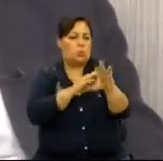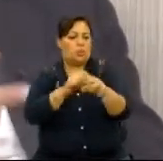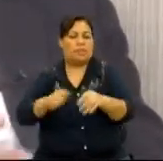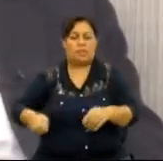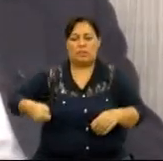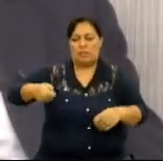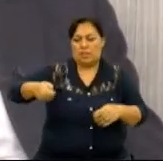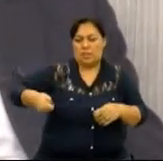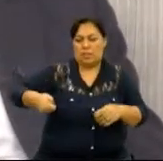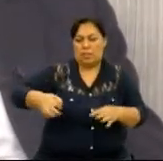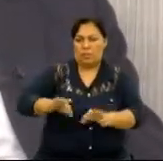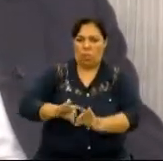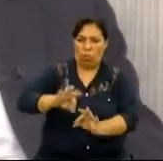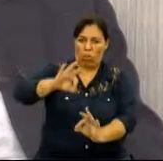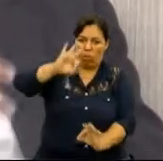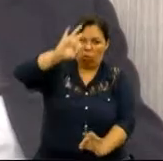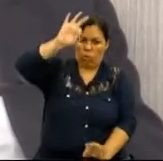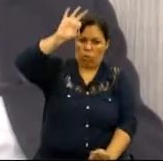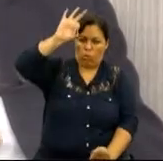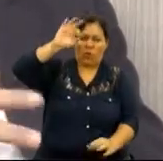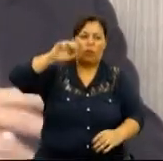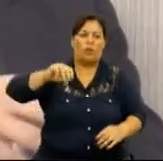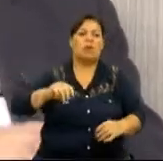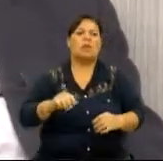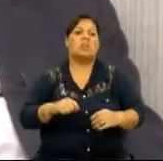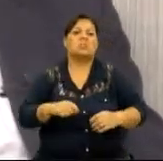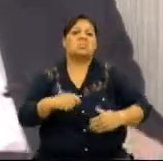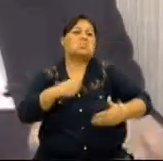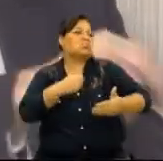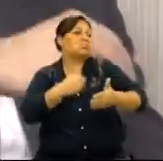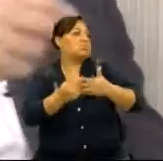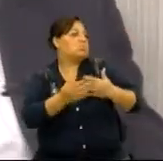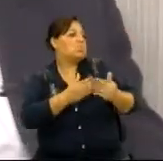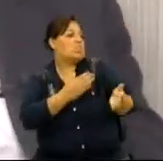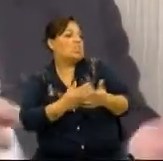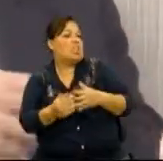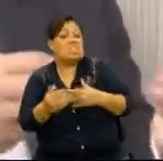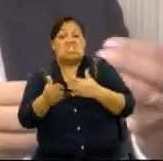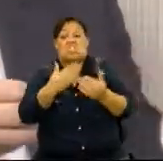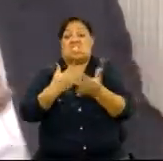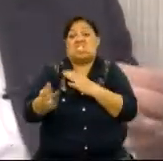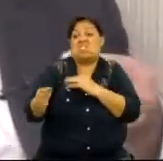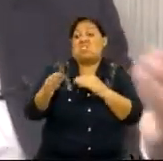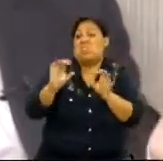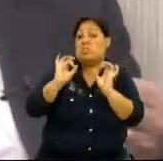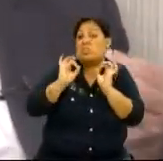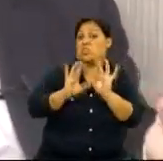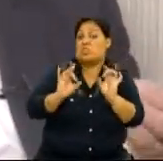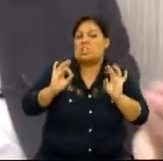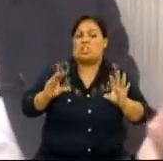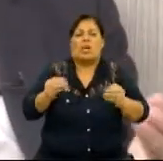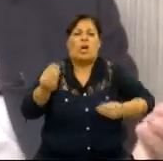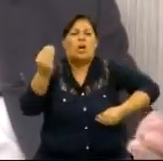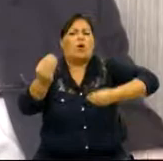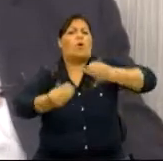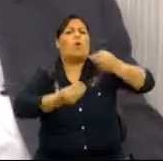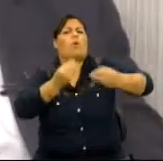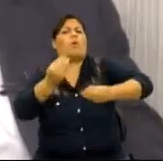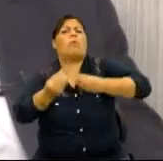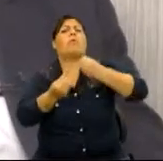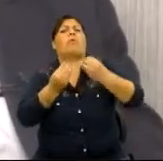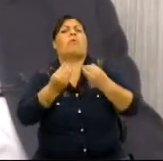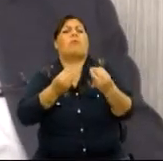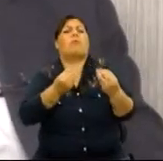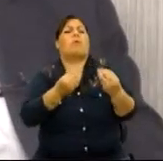O ensino do uso da bengala longa. O ensino do se virar, né? Aprender a fazer pequenas atividades da vida diária.